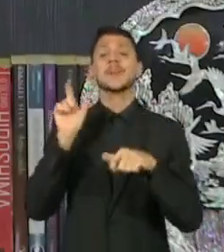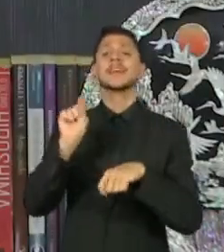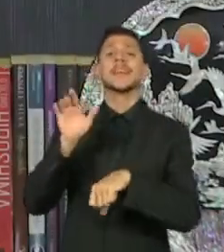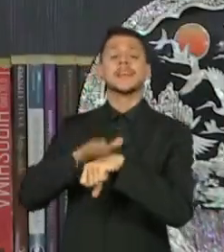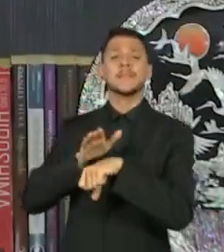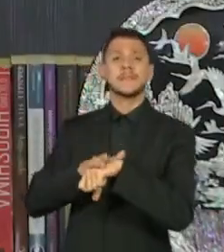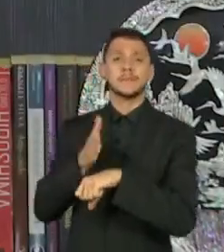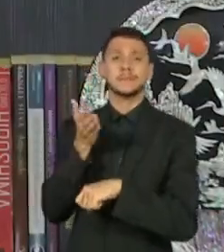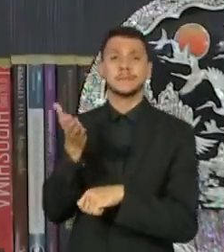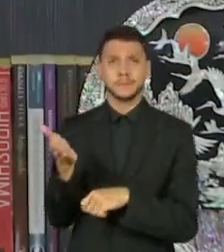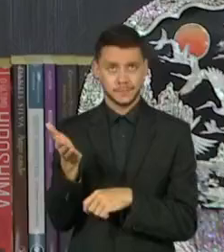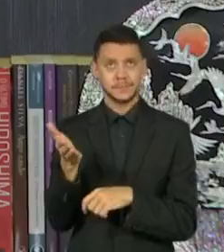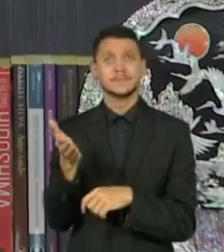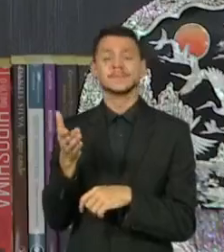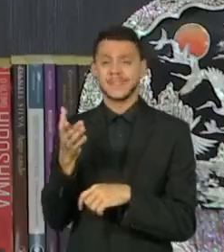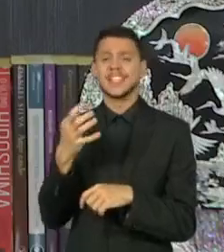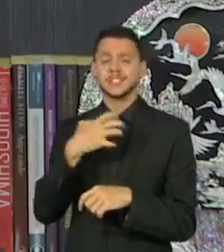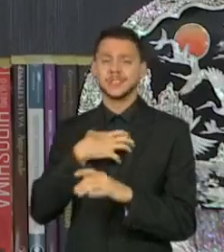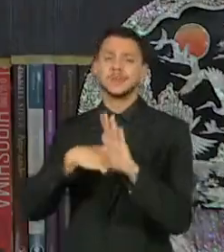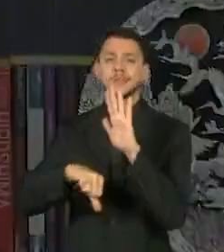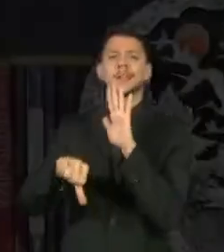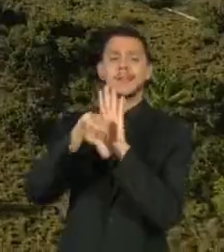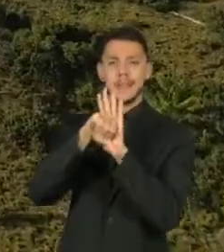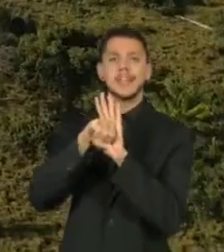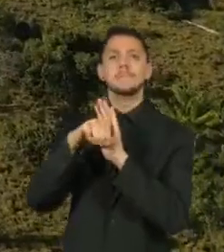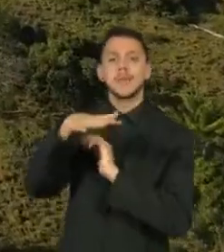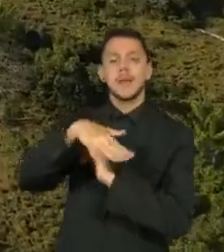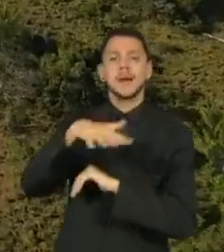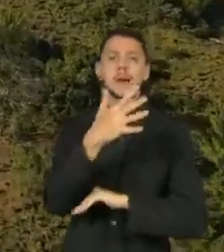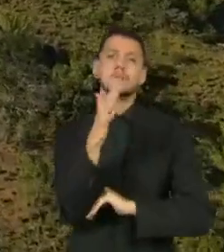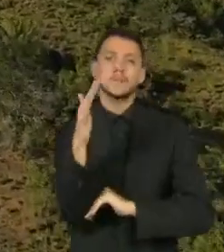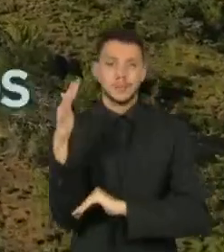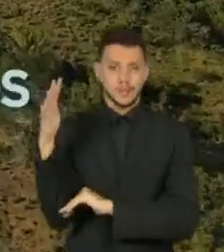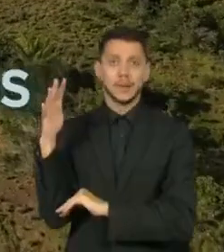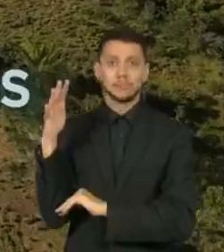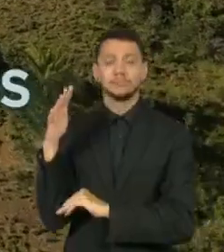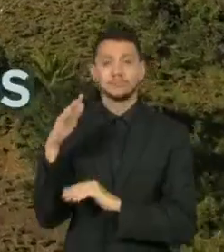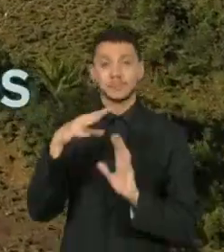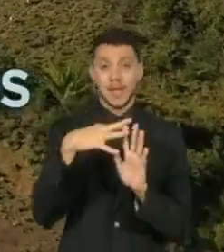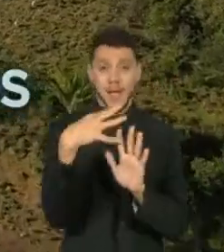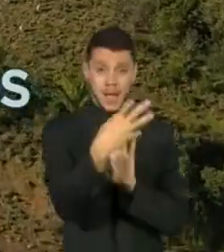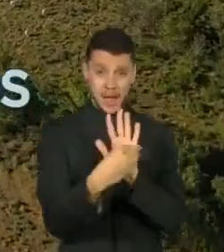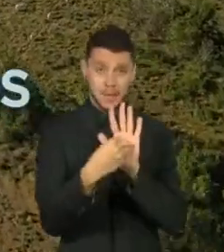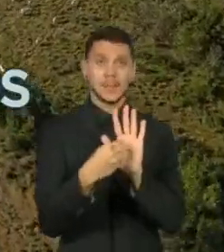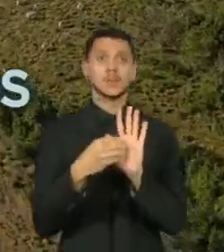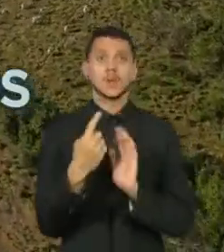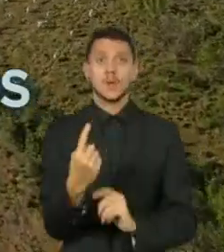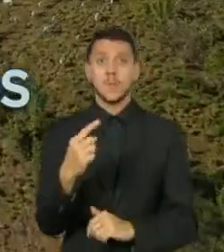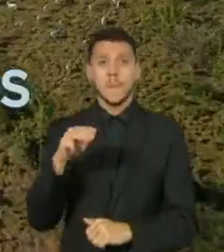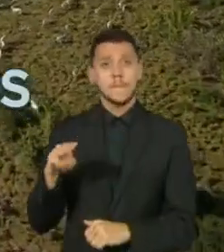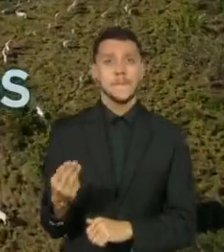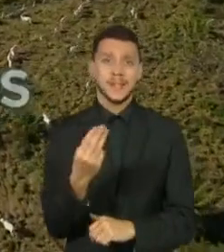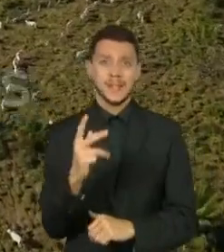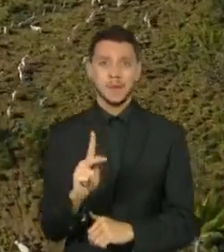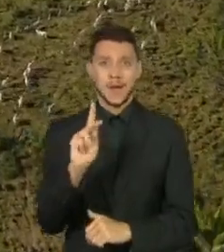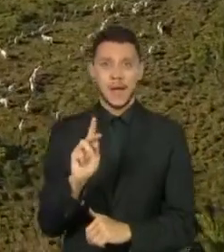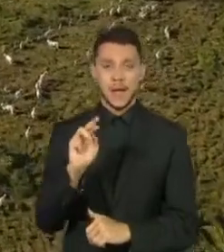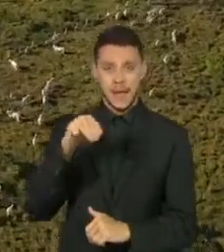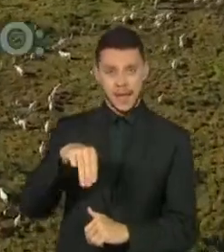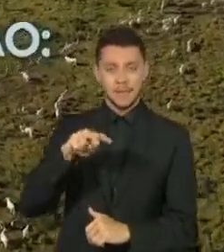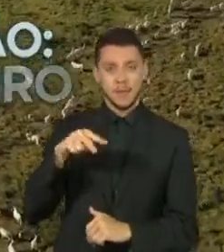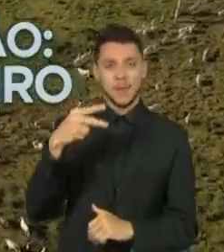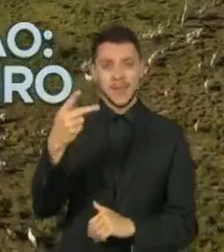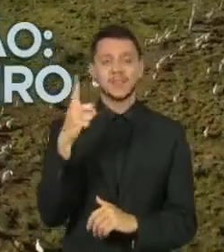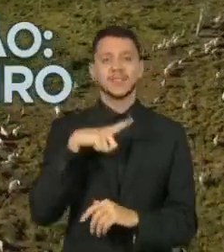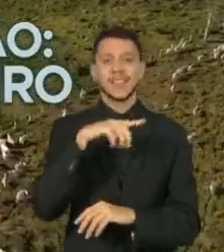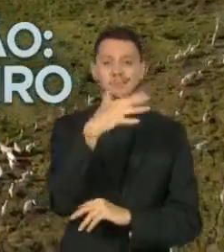isso aí, entendo que são criminosos ambientais. A Amazônia tem um milhão de quilômetros quadrados desmatados e